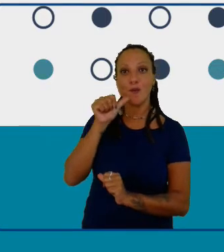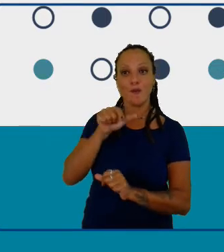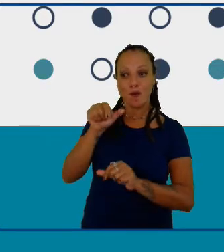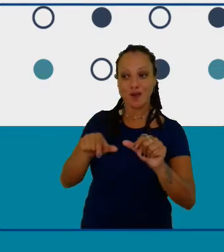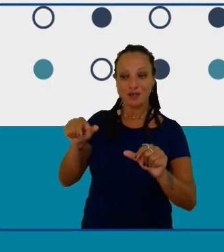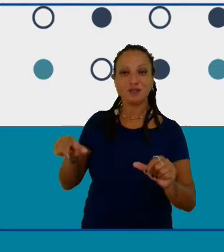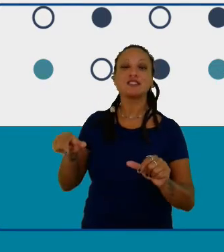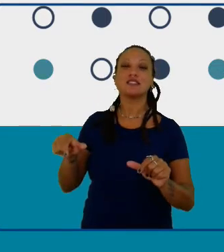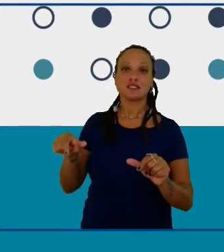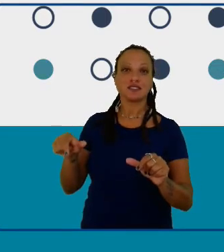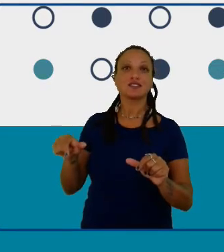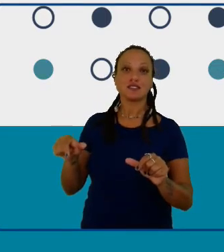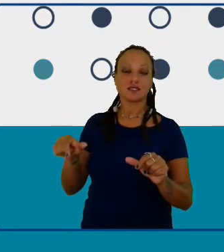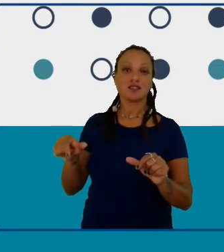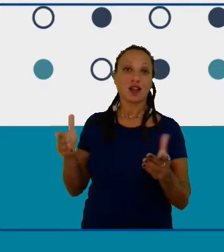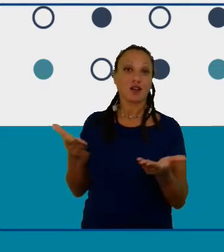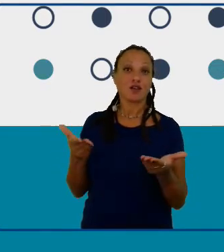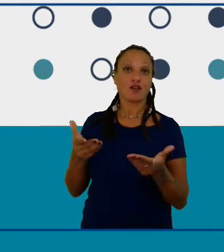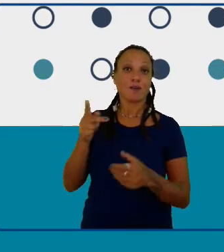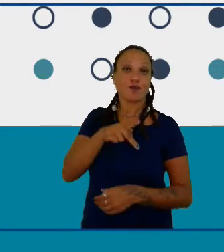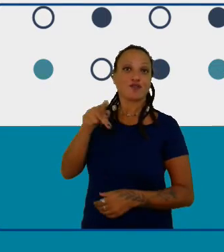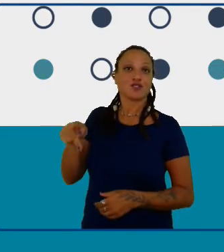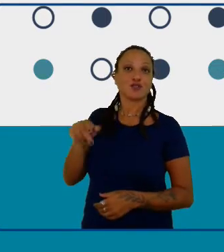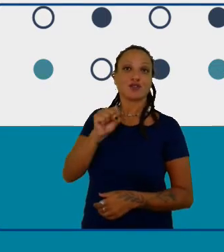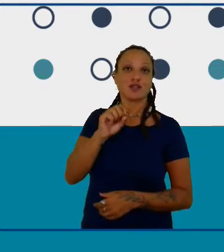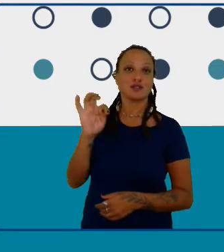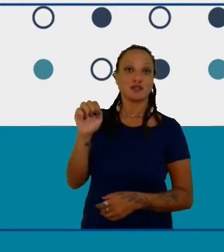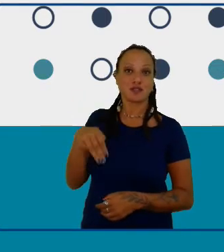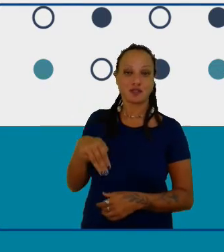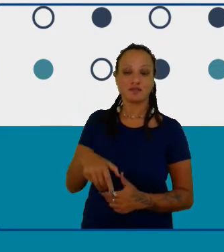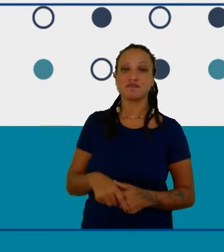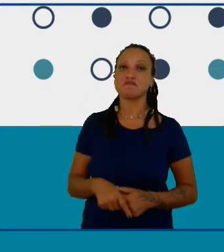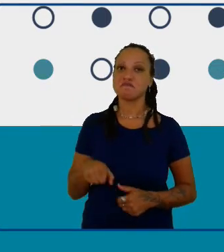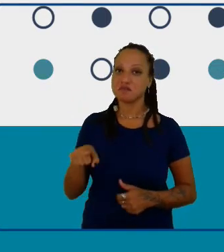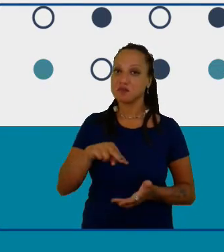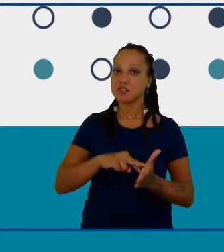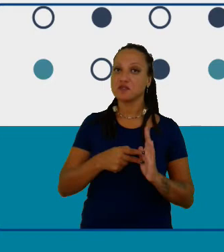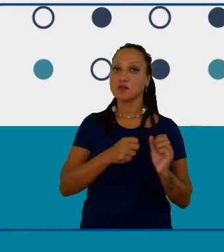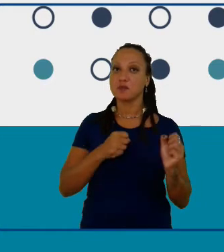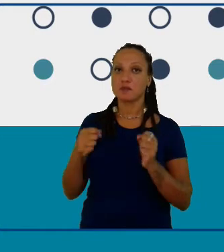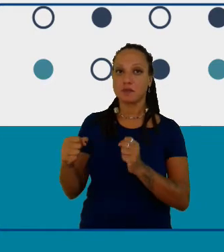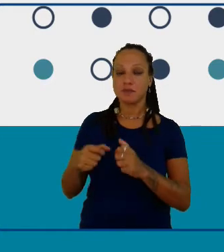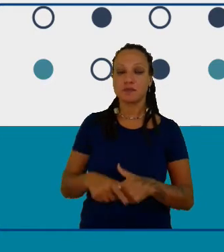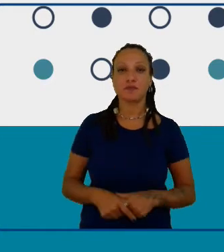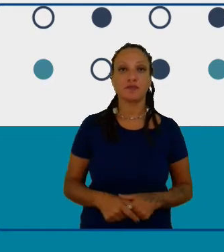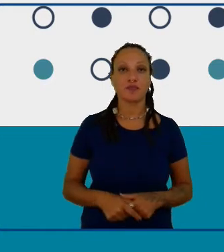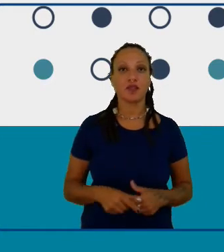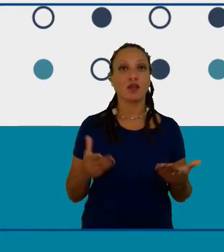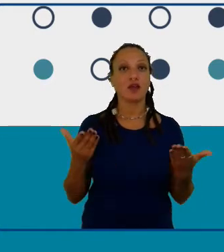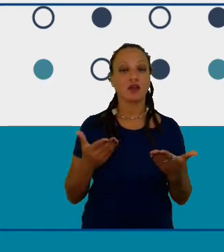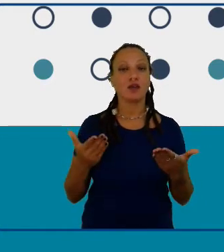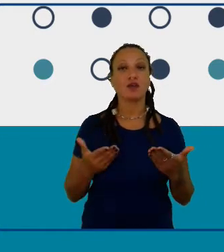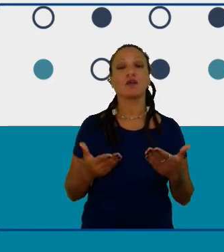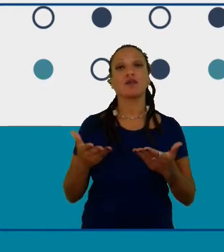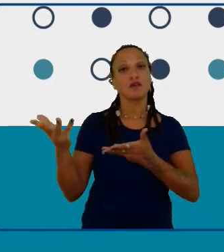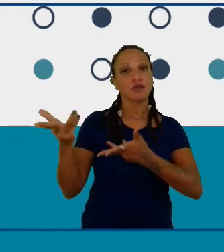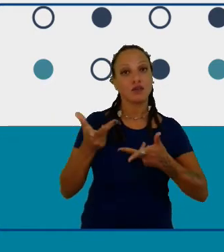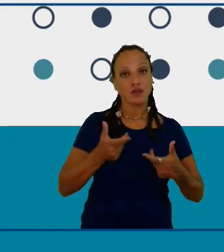isso é muito potente e falando em potência eu queria convidar agora a nossa próxima convidada a super